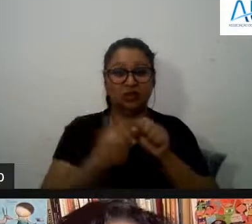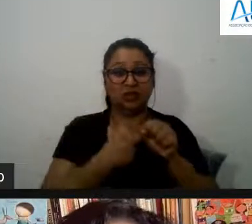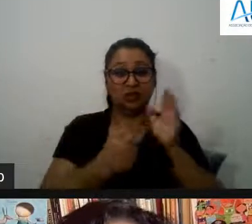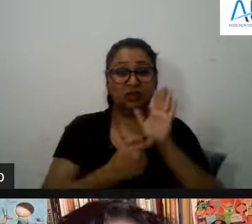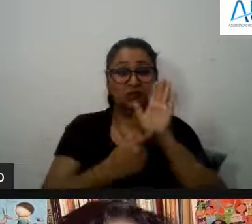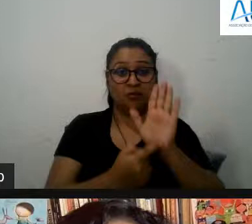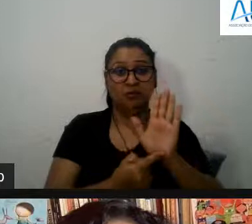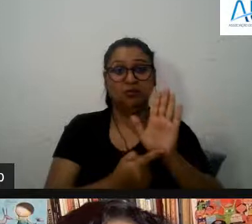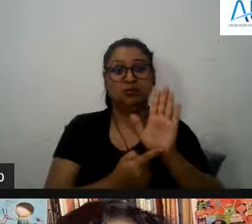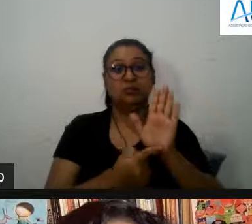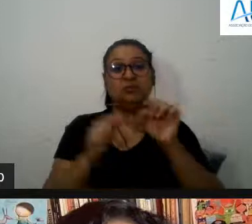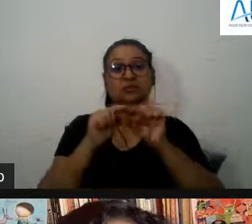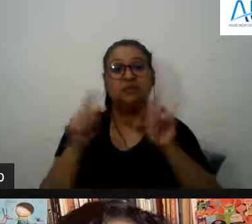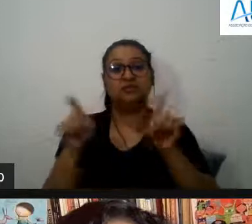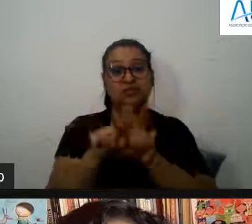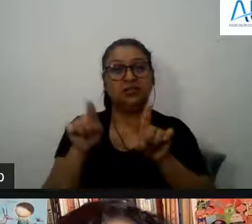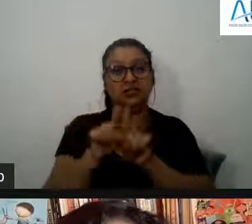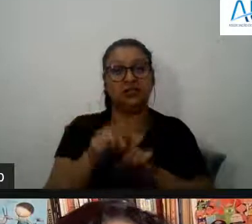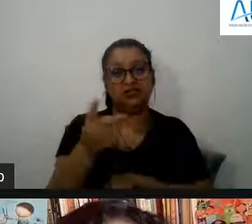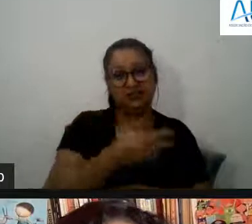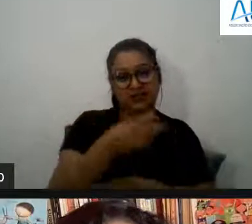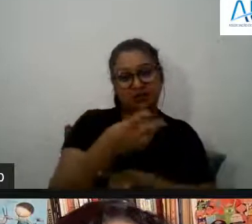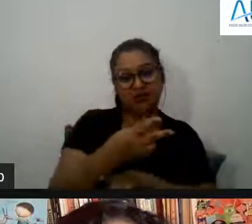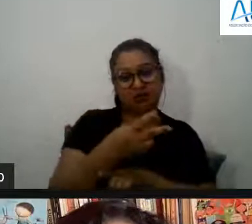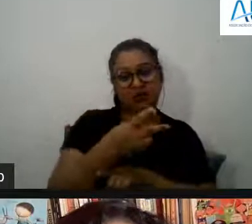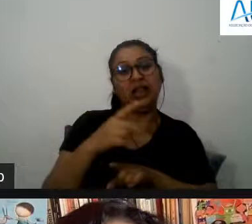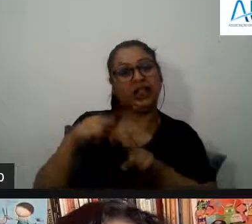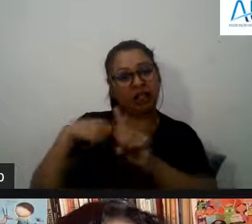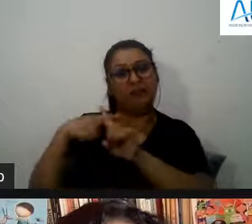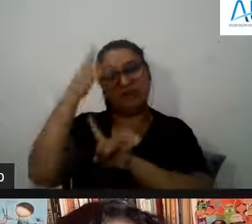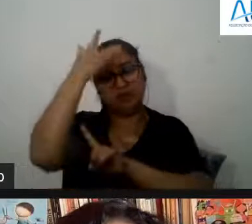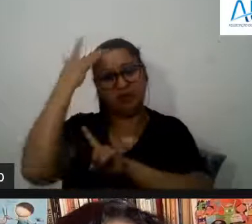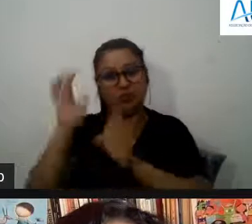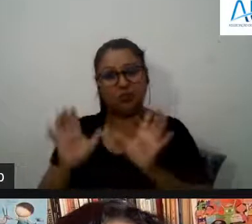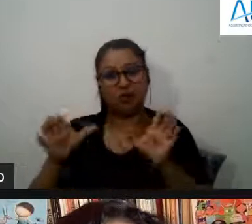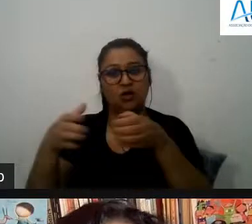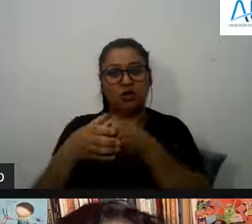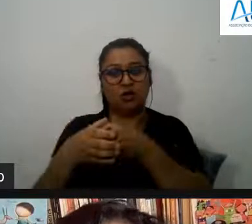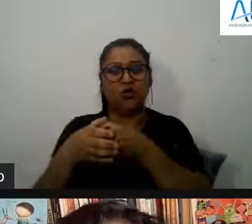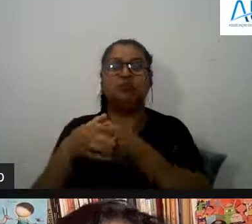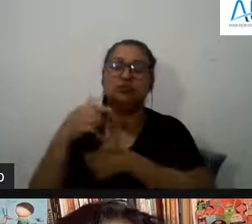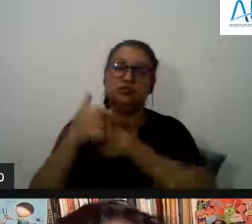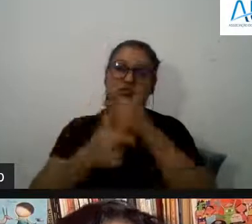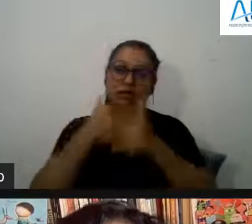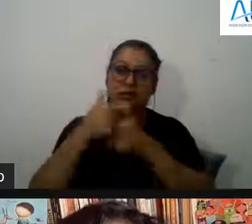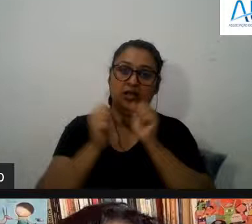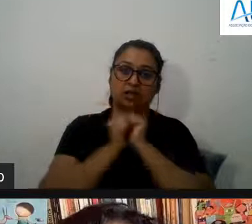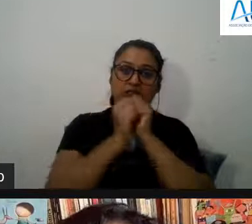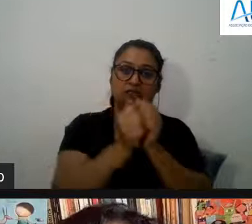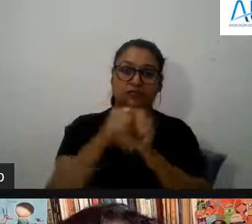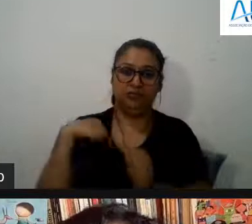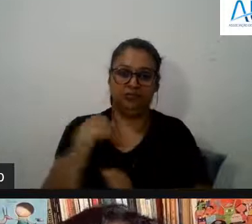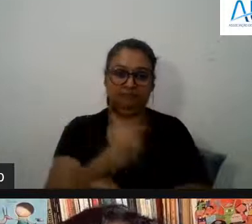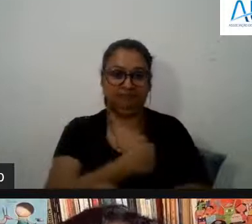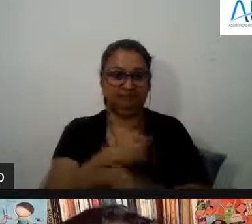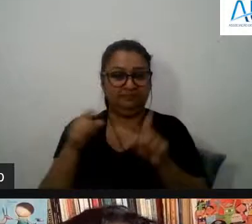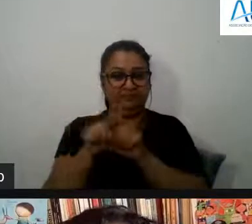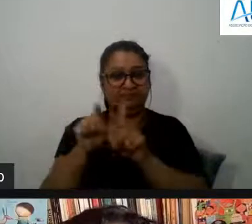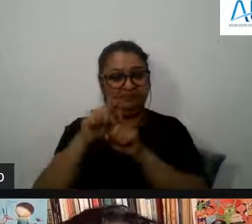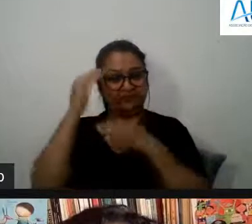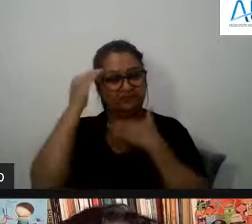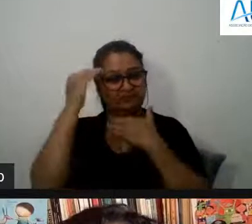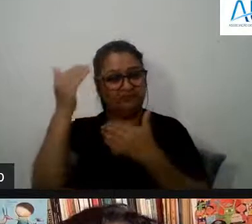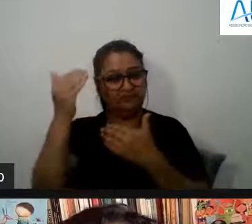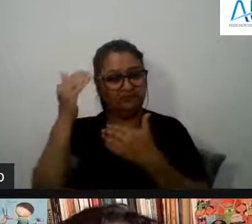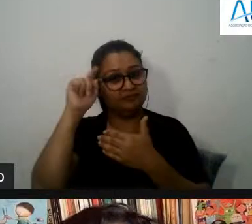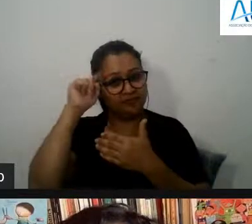mas obviamente somos nós as duas mas há muitas pessoas também que trabalham aqui conosco e também agradecer o trabalho acredito